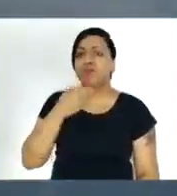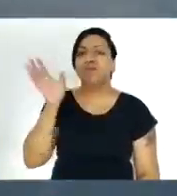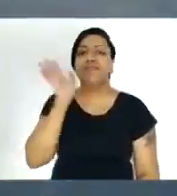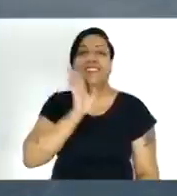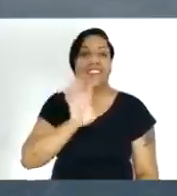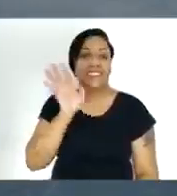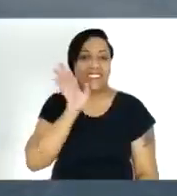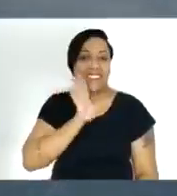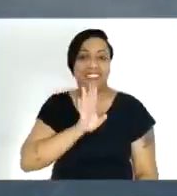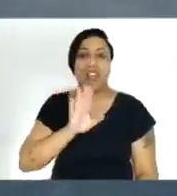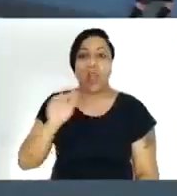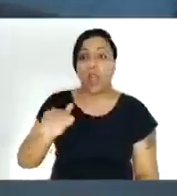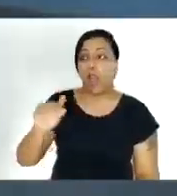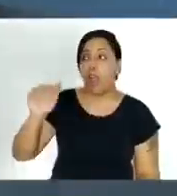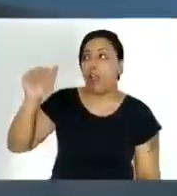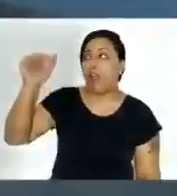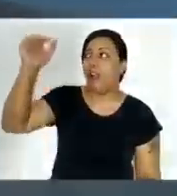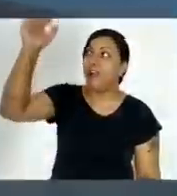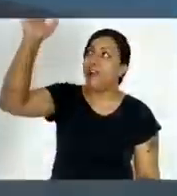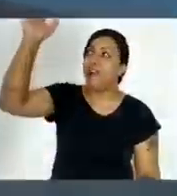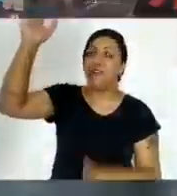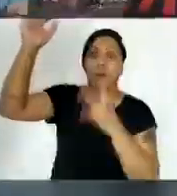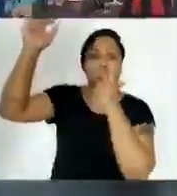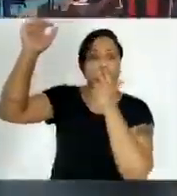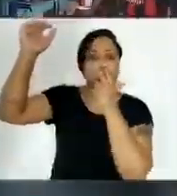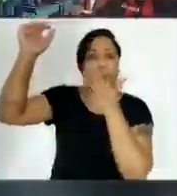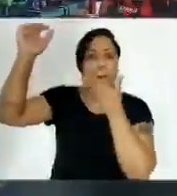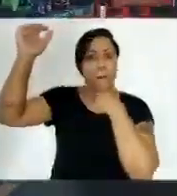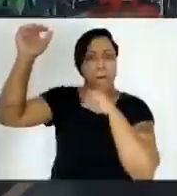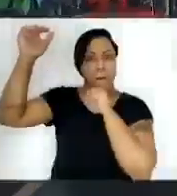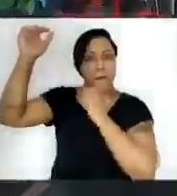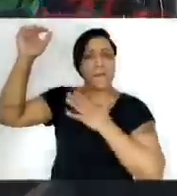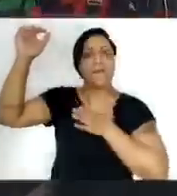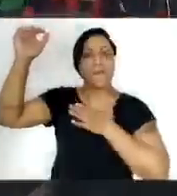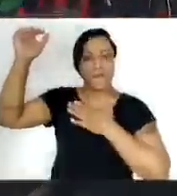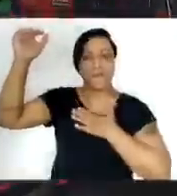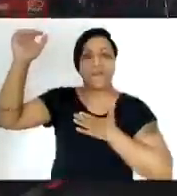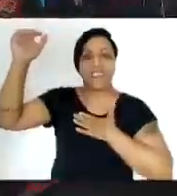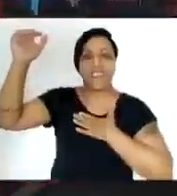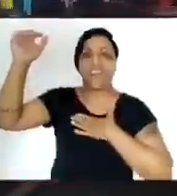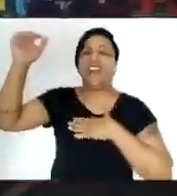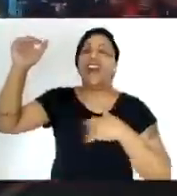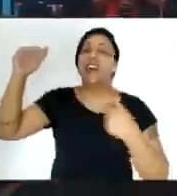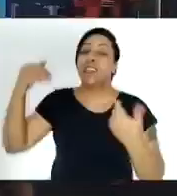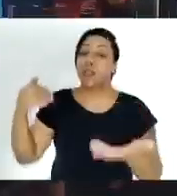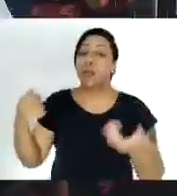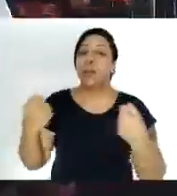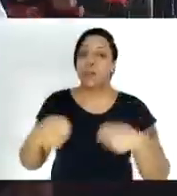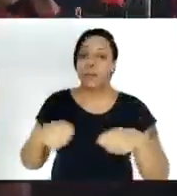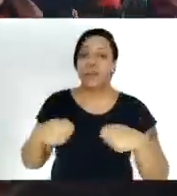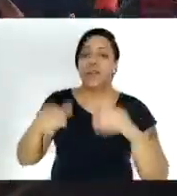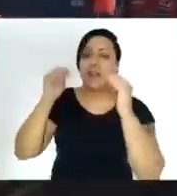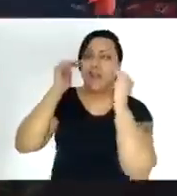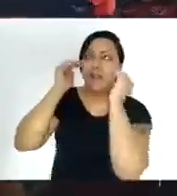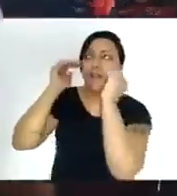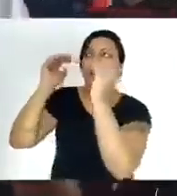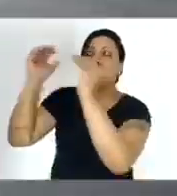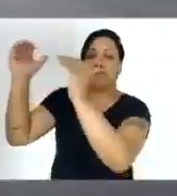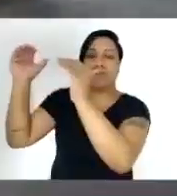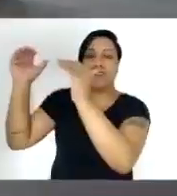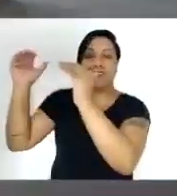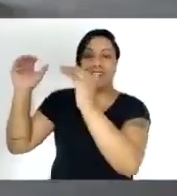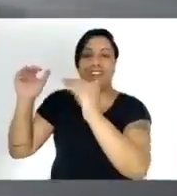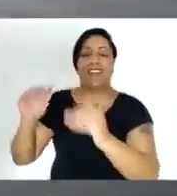Móra, é legal ele, é grande, parece meu pai também,